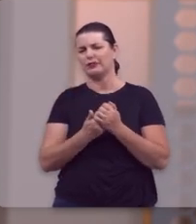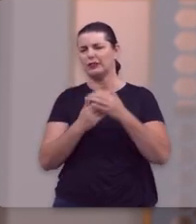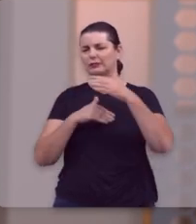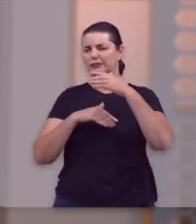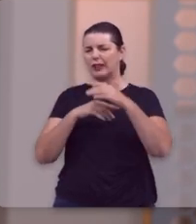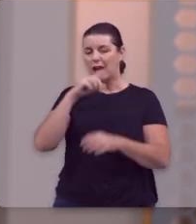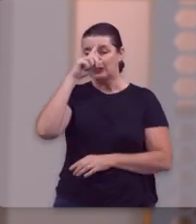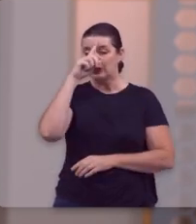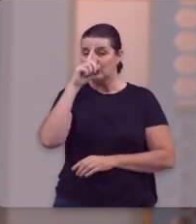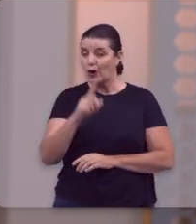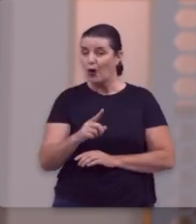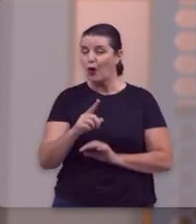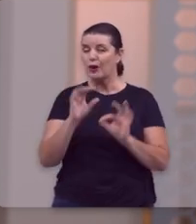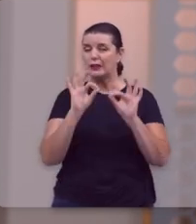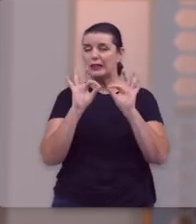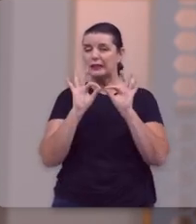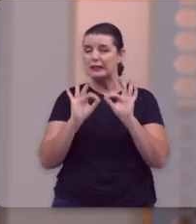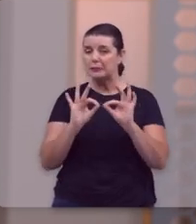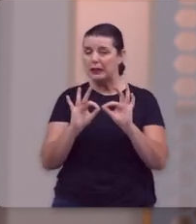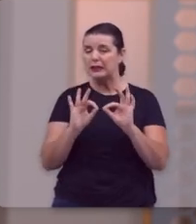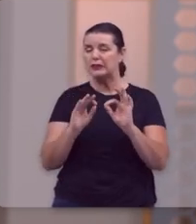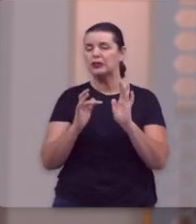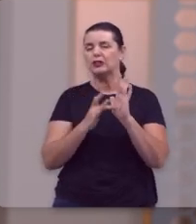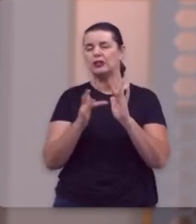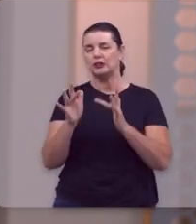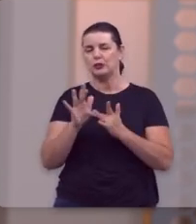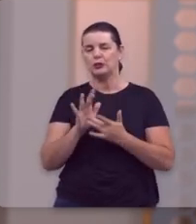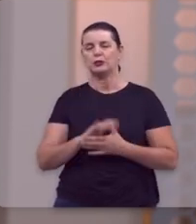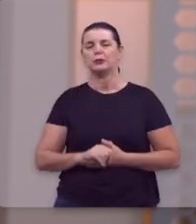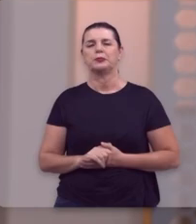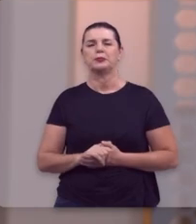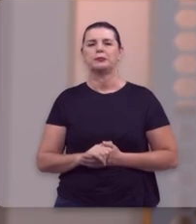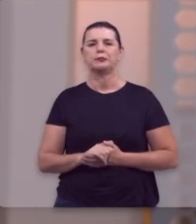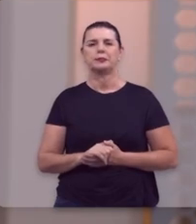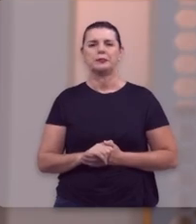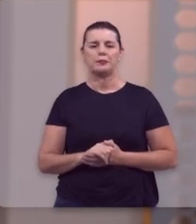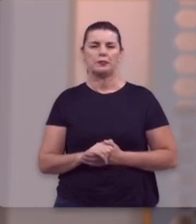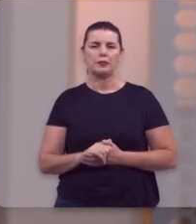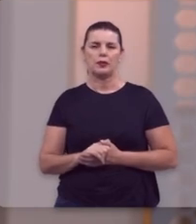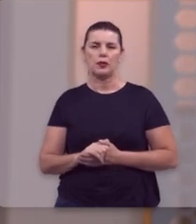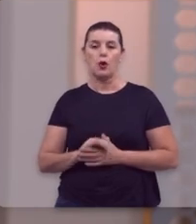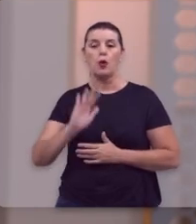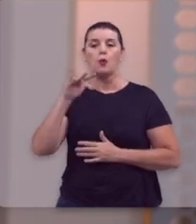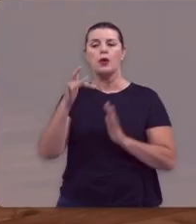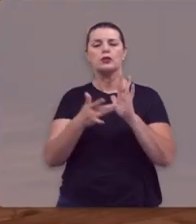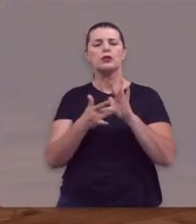creia nas ordens expressas de Jesus.